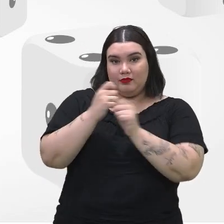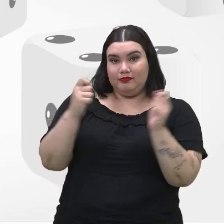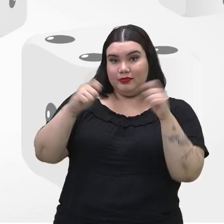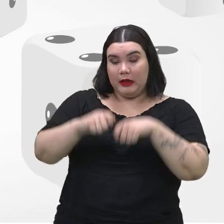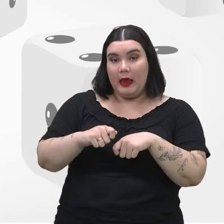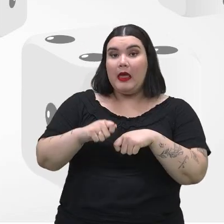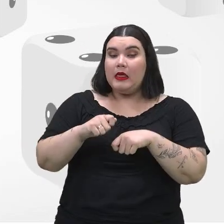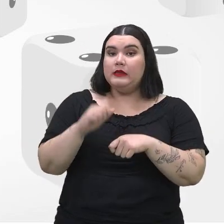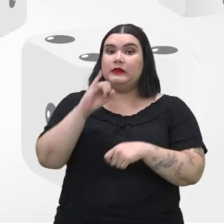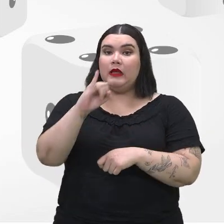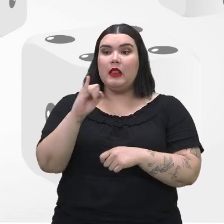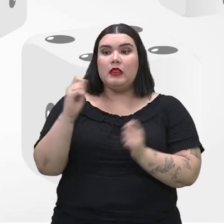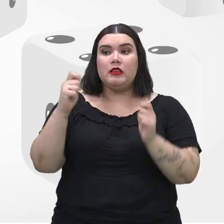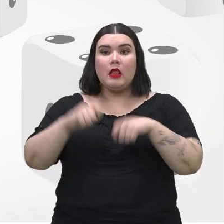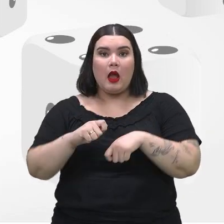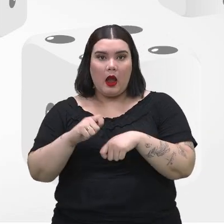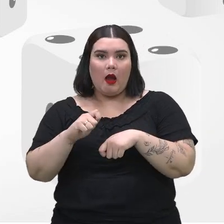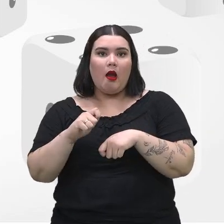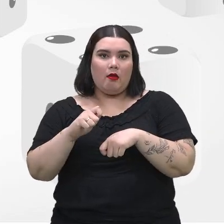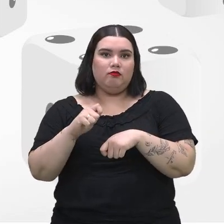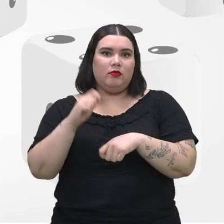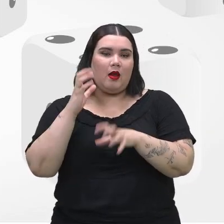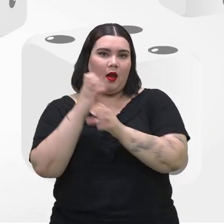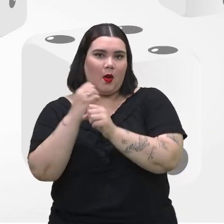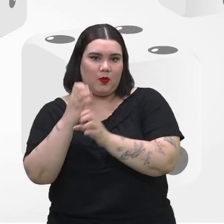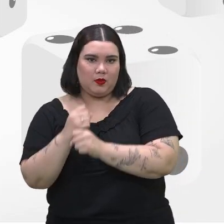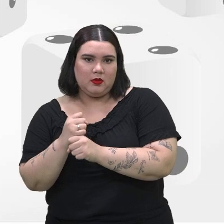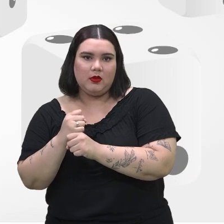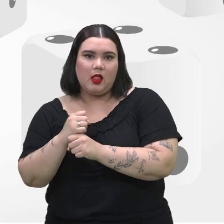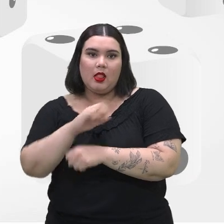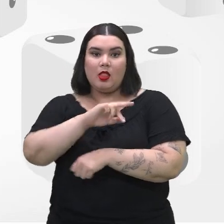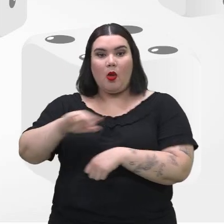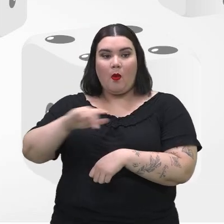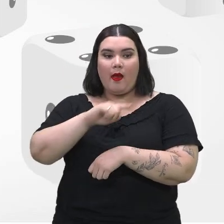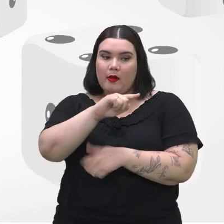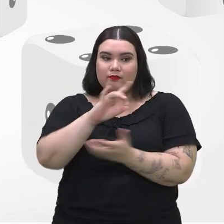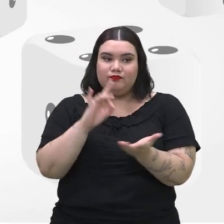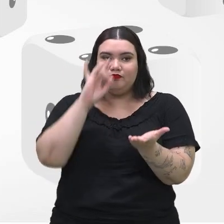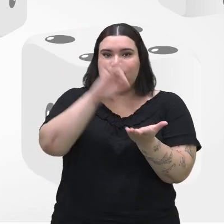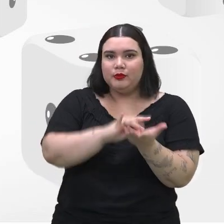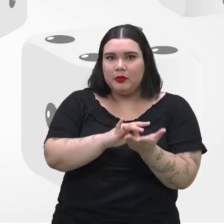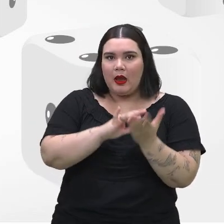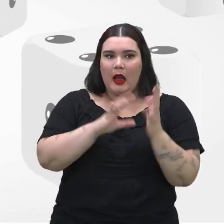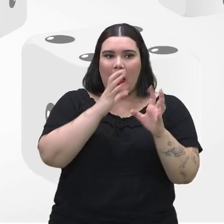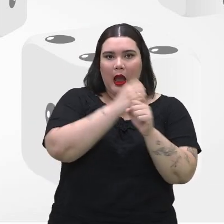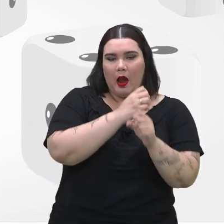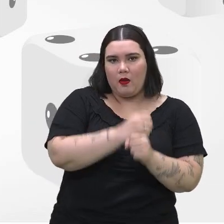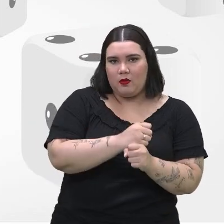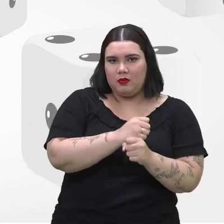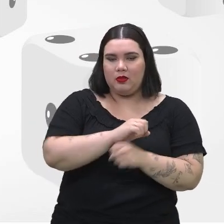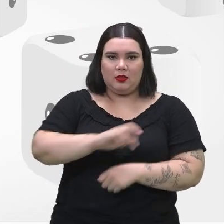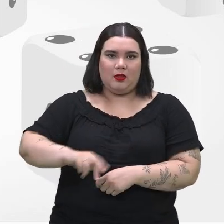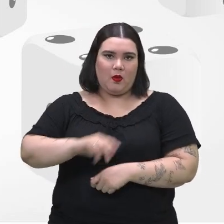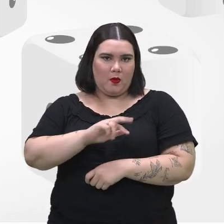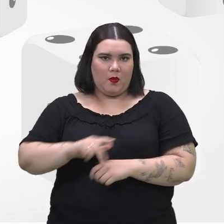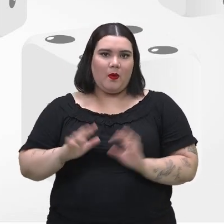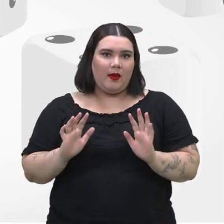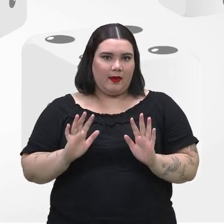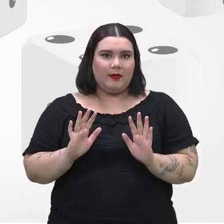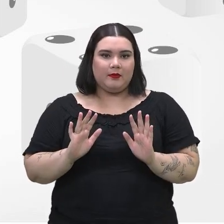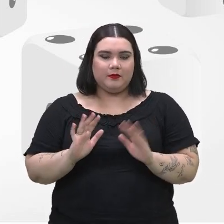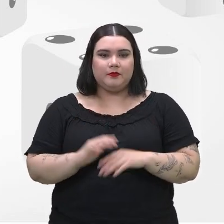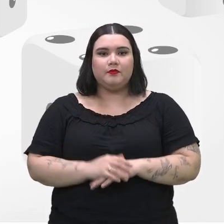importante lembrar que não necessariamente aquele evento vai acontecer ou vai deixar de acontecer.